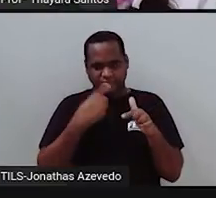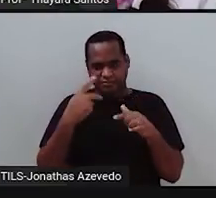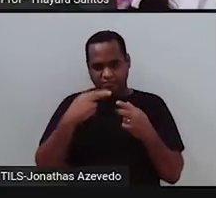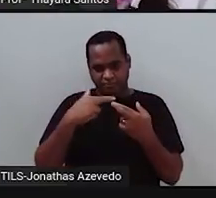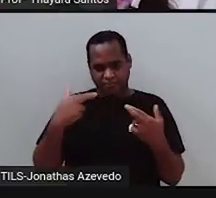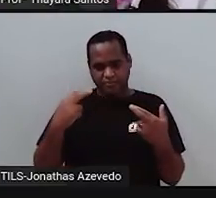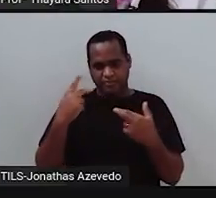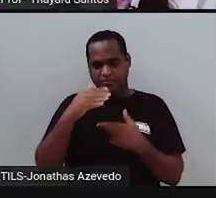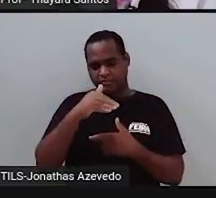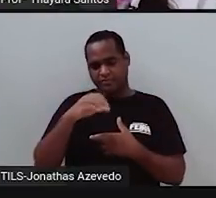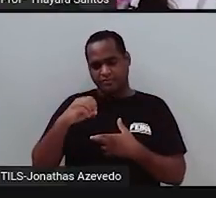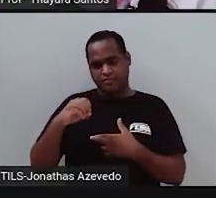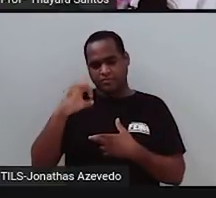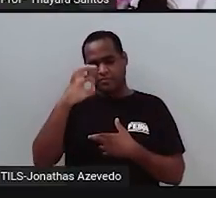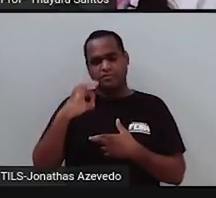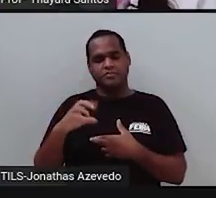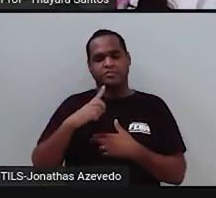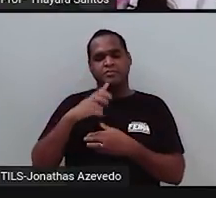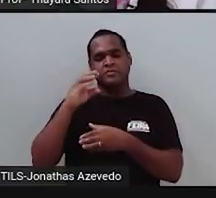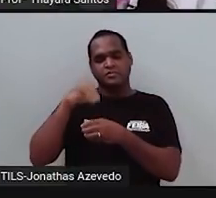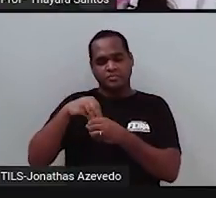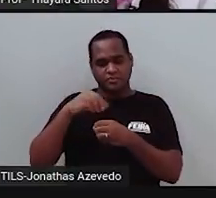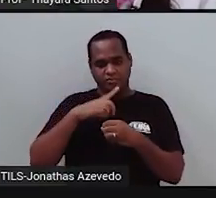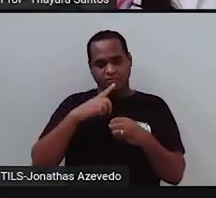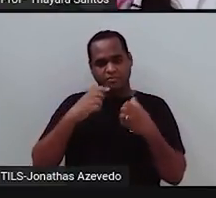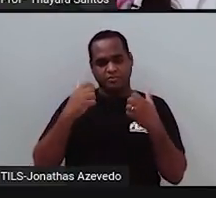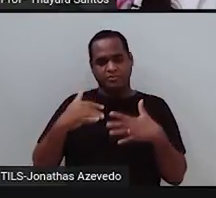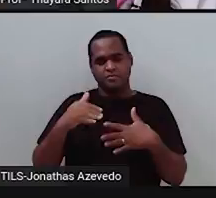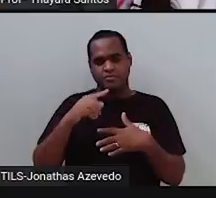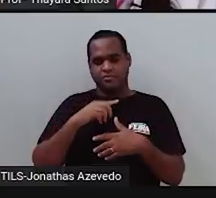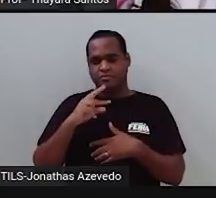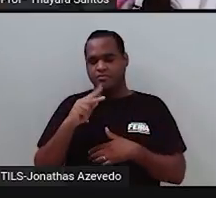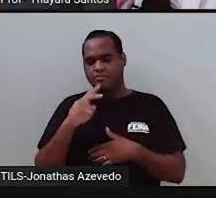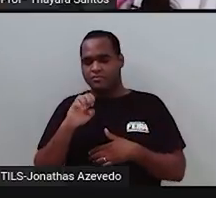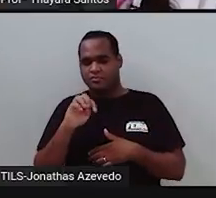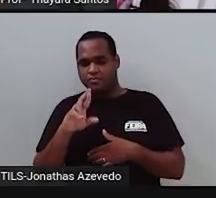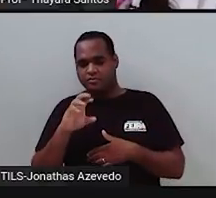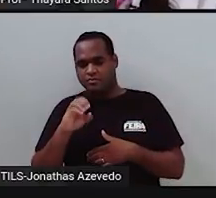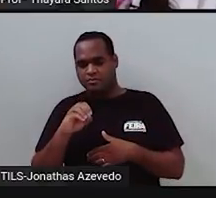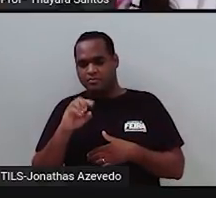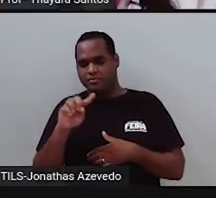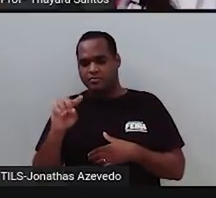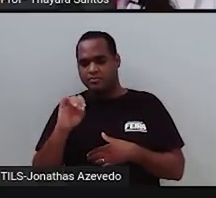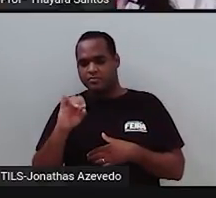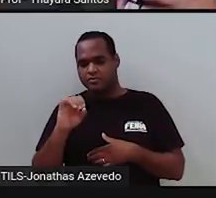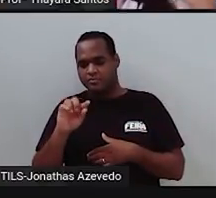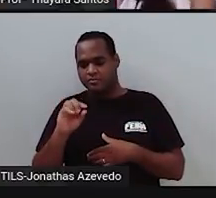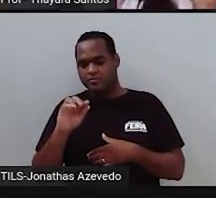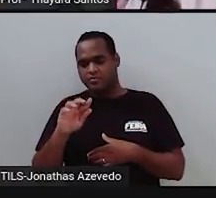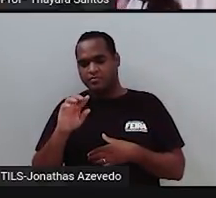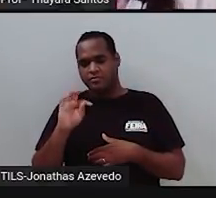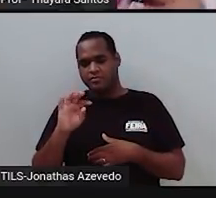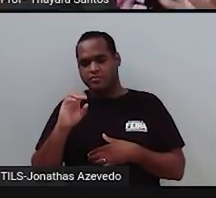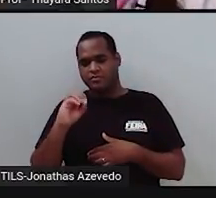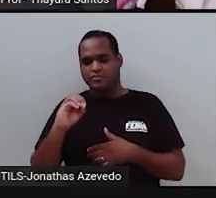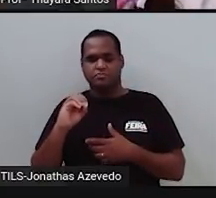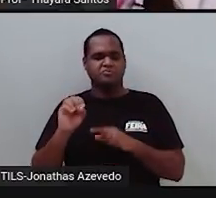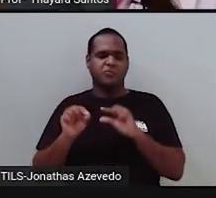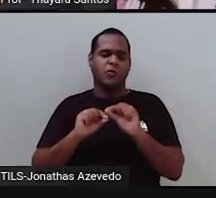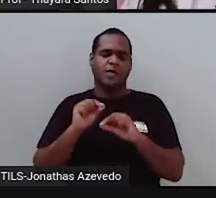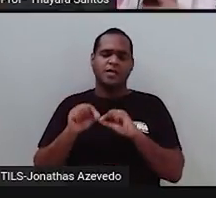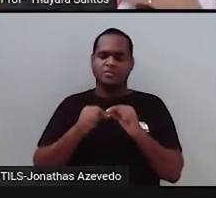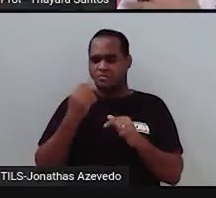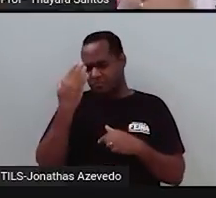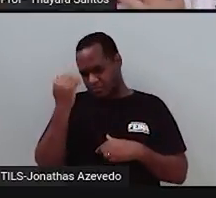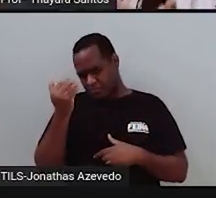100% delas apresentavam esse genótipo, que é o genótipo heterozigoto para as duas características. Por que heterozigoto? Para o que quer dizer